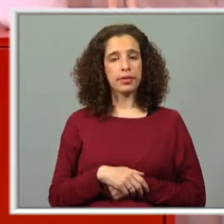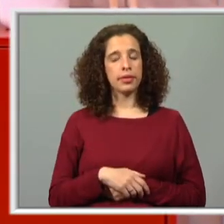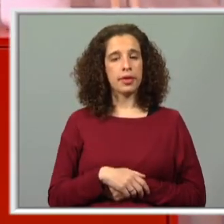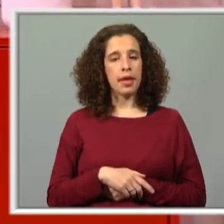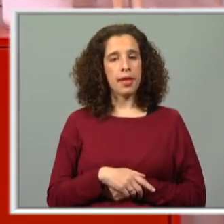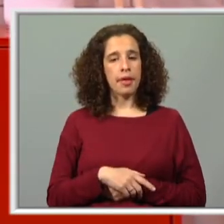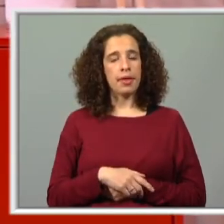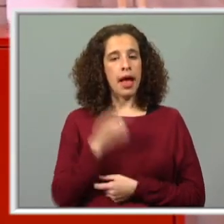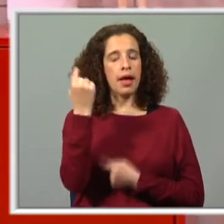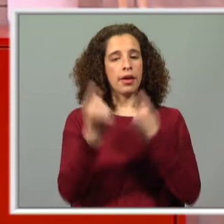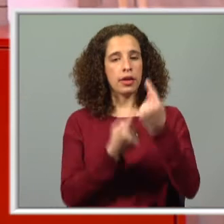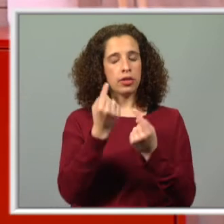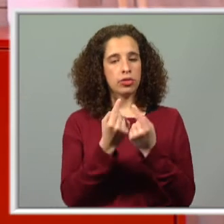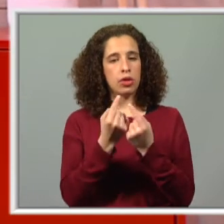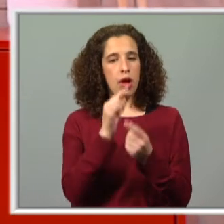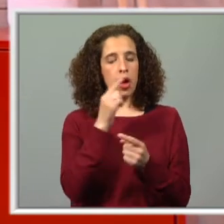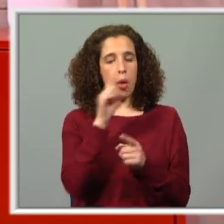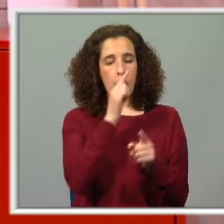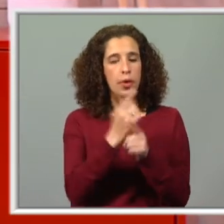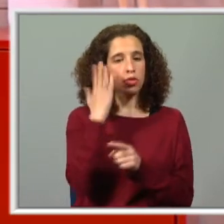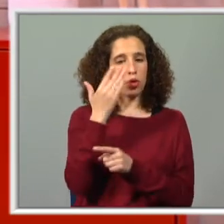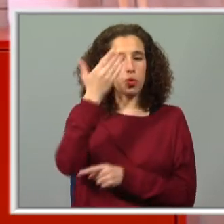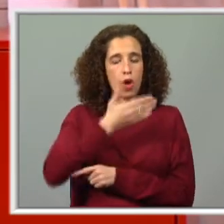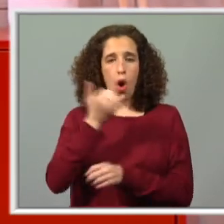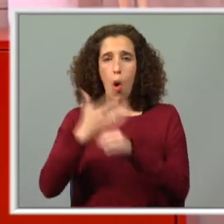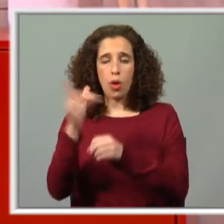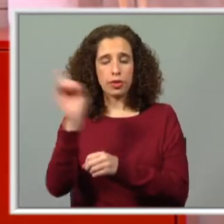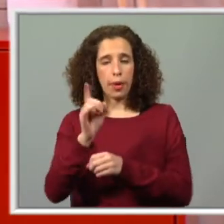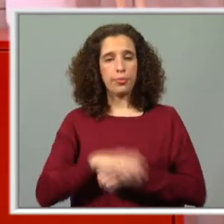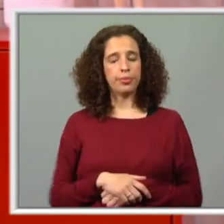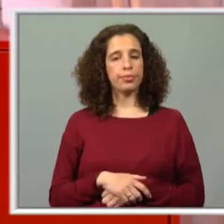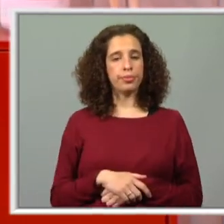alguns têm o mesmo número de dias, outros não.